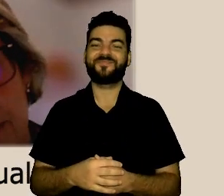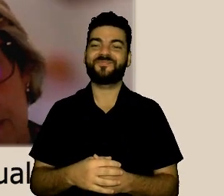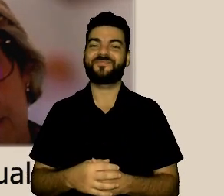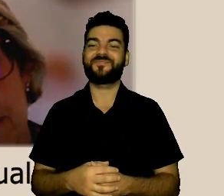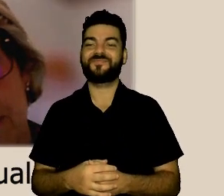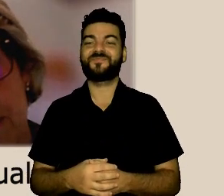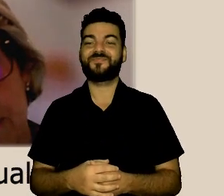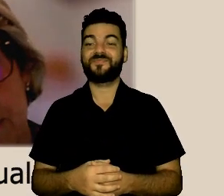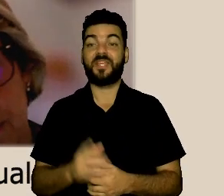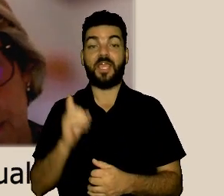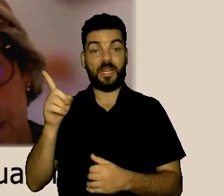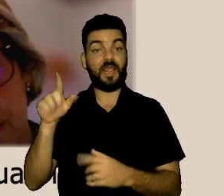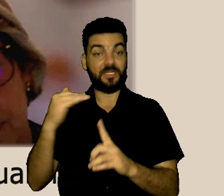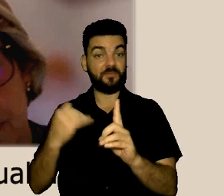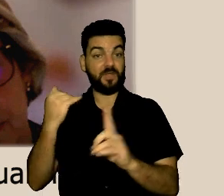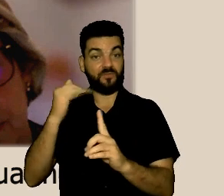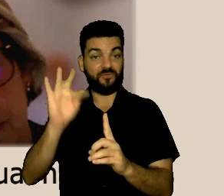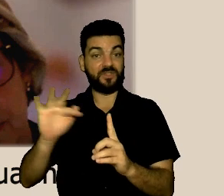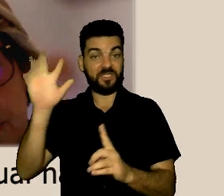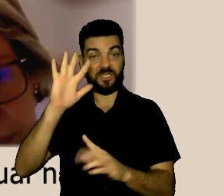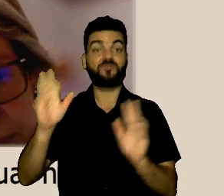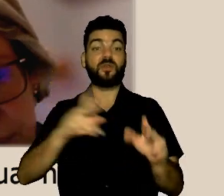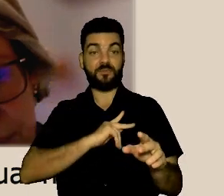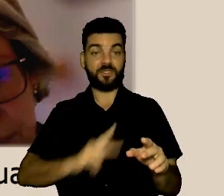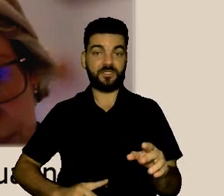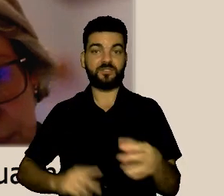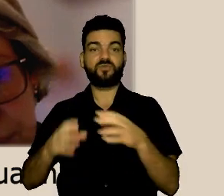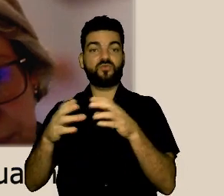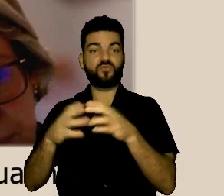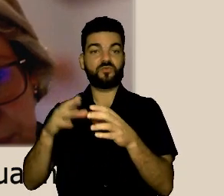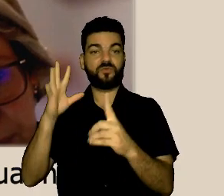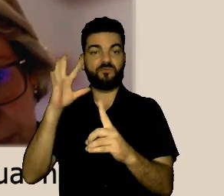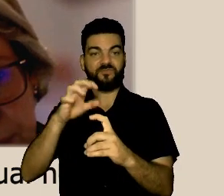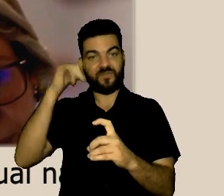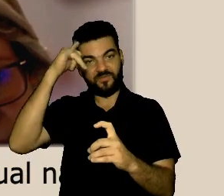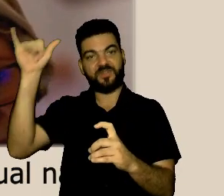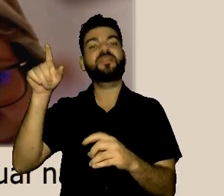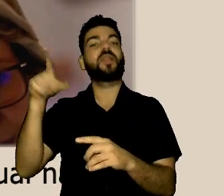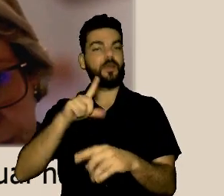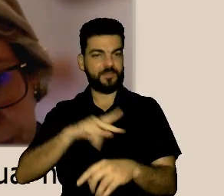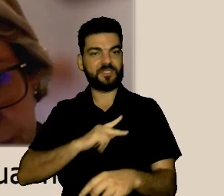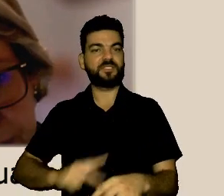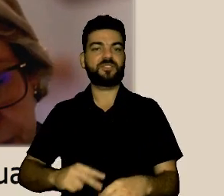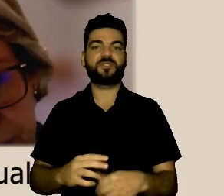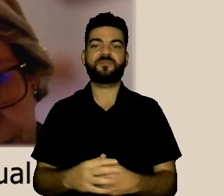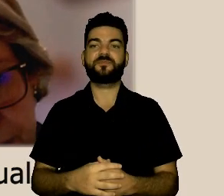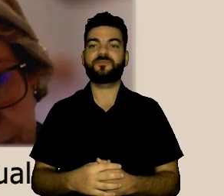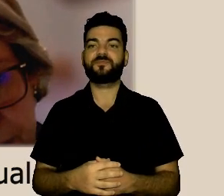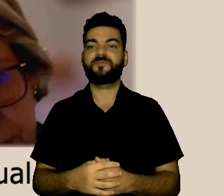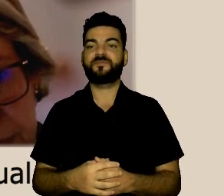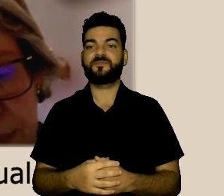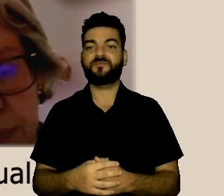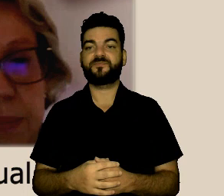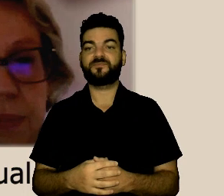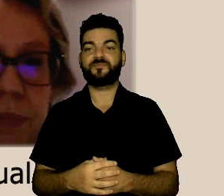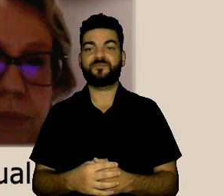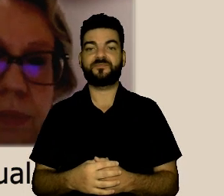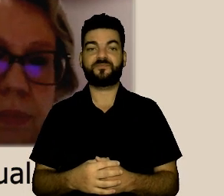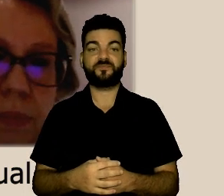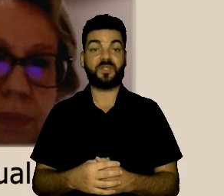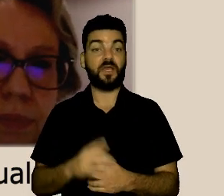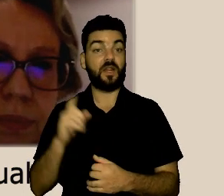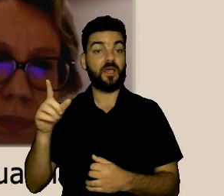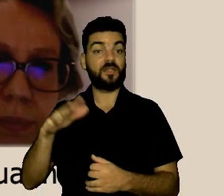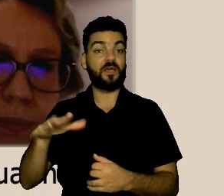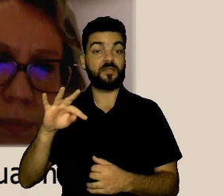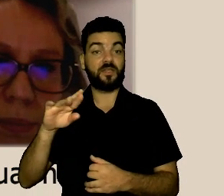Prevenção e Enfrentamento do Assédio Moral e do Assédio Sexual do Tribunal Regional Federal da Terceira Região. A coordenação